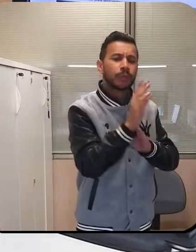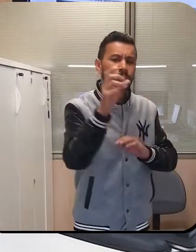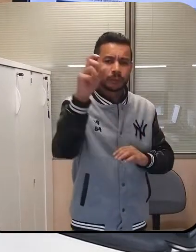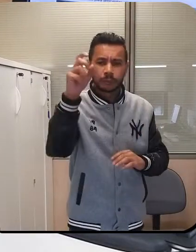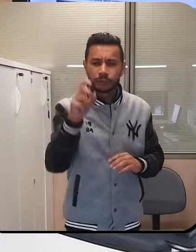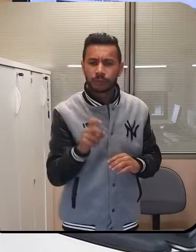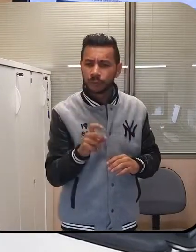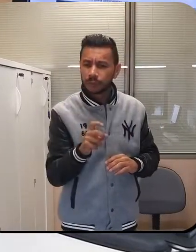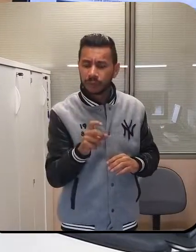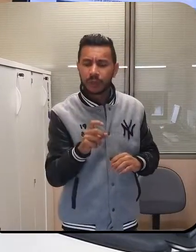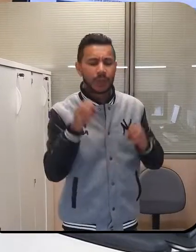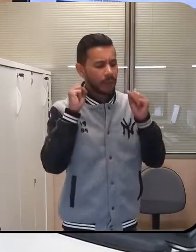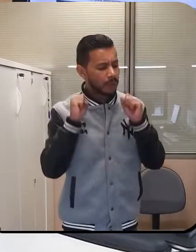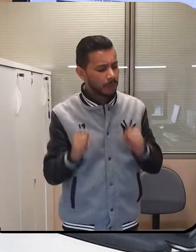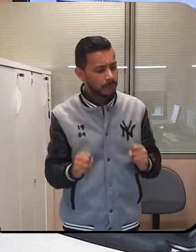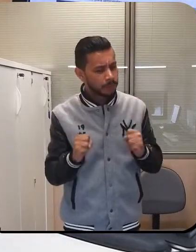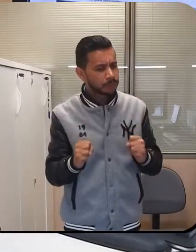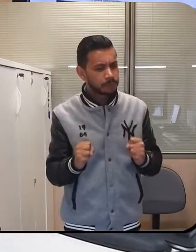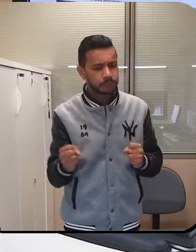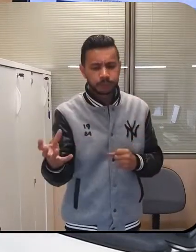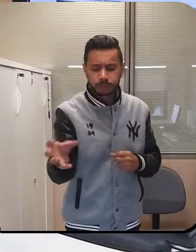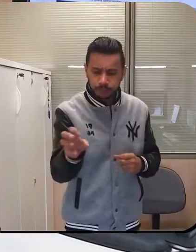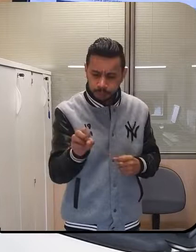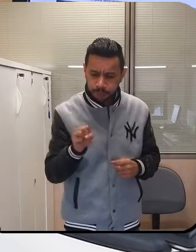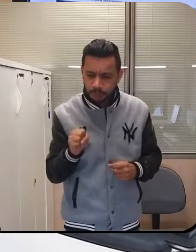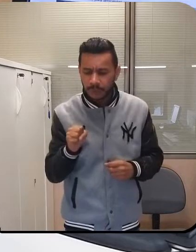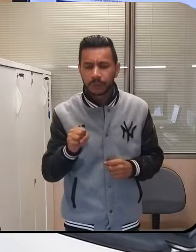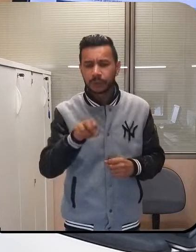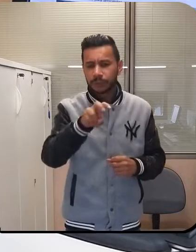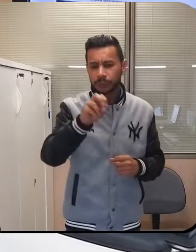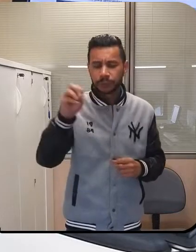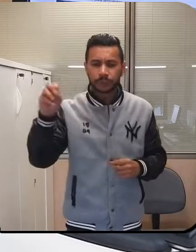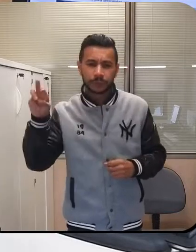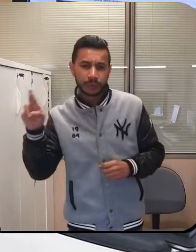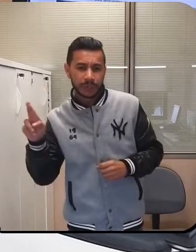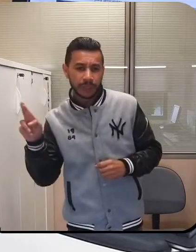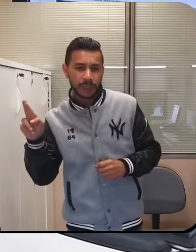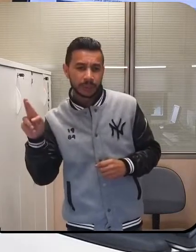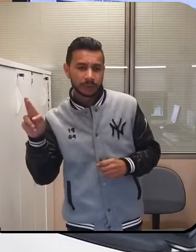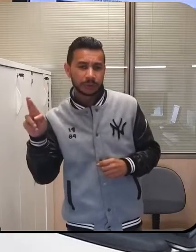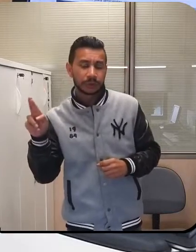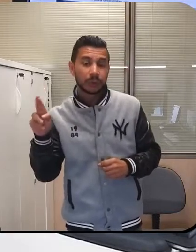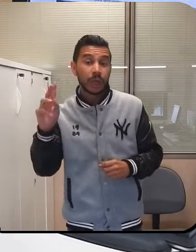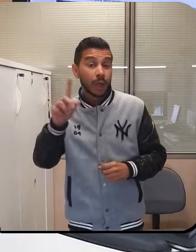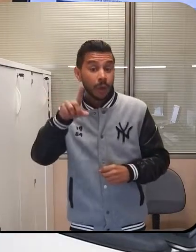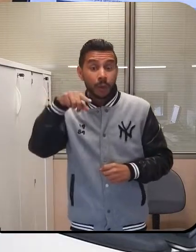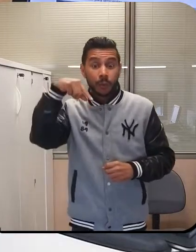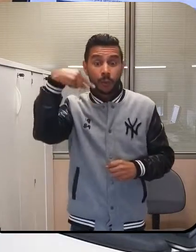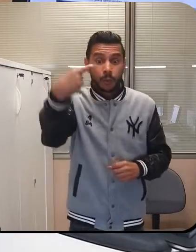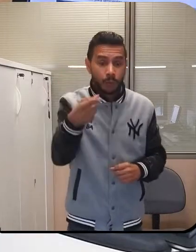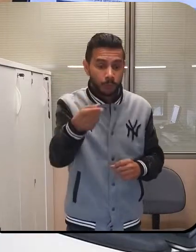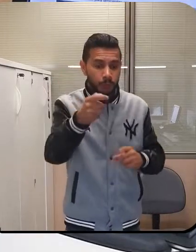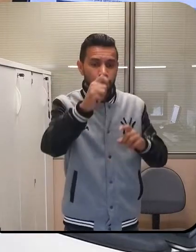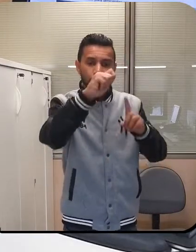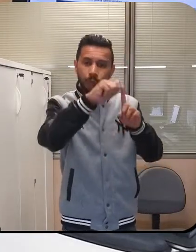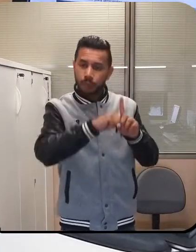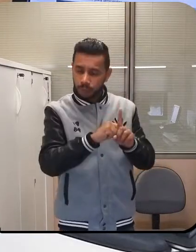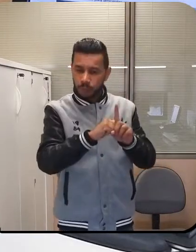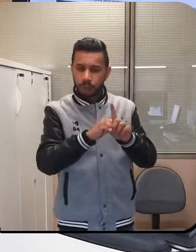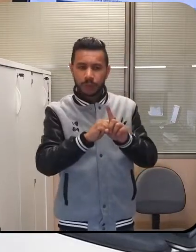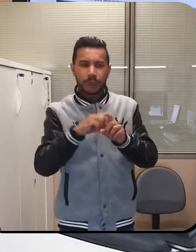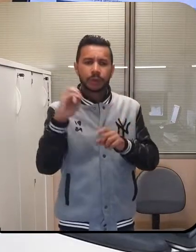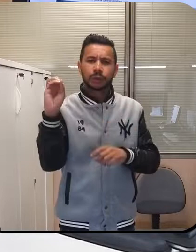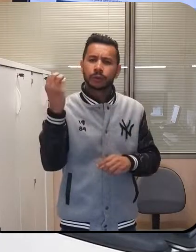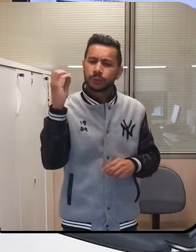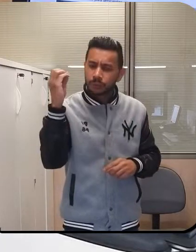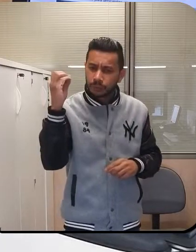esses R$ que vão ser depositados de forma automática na conta. A partir de outubro, o